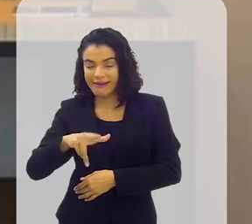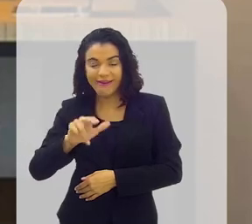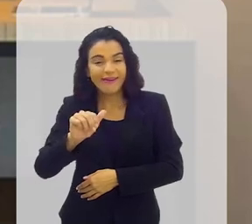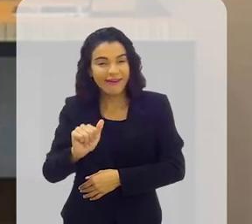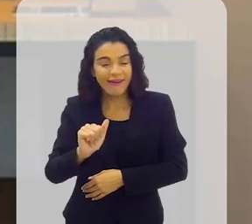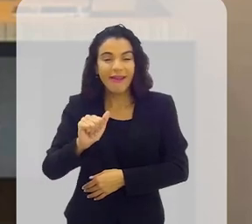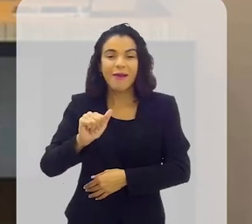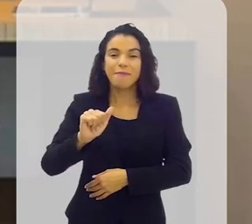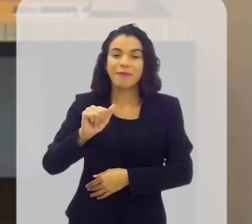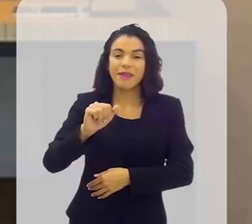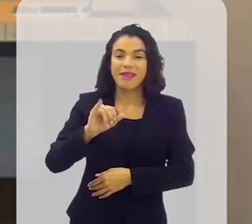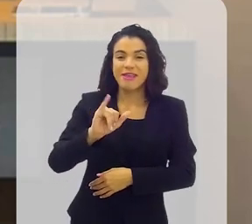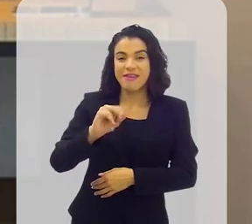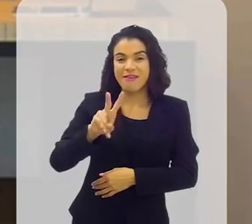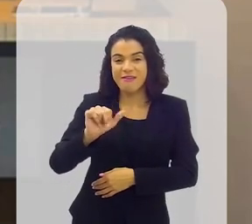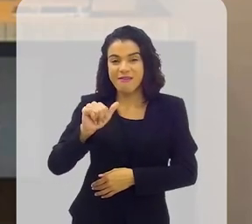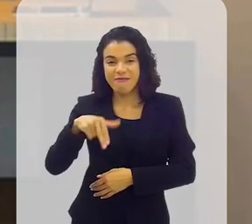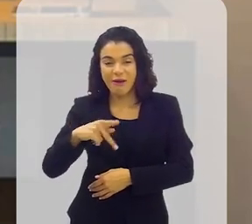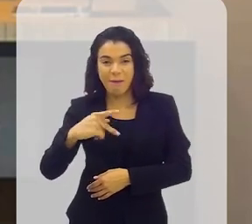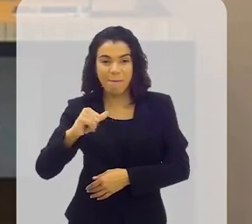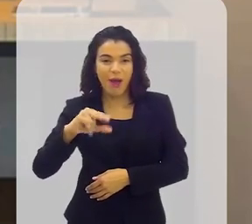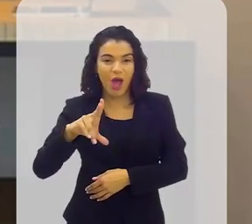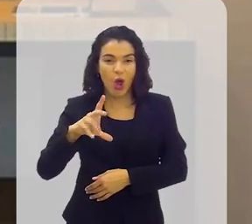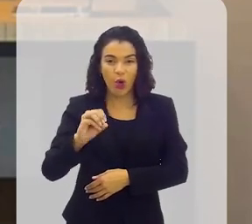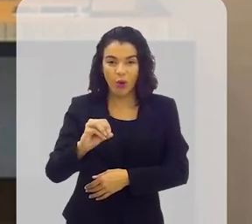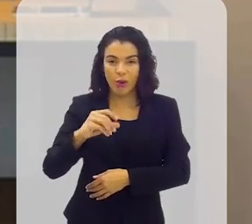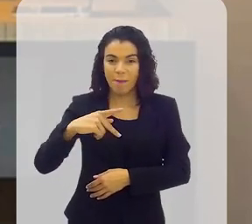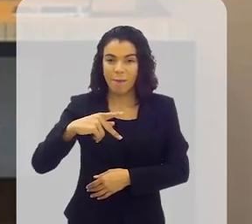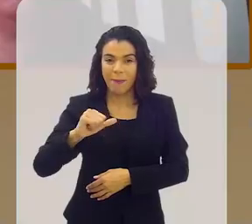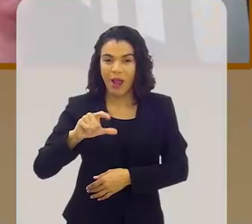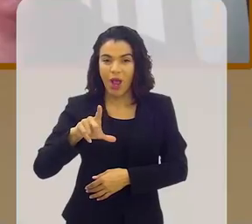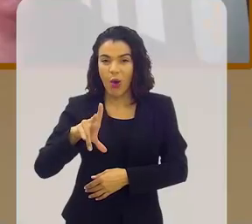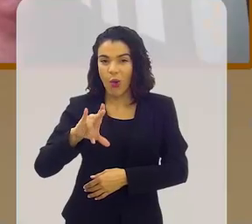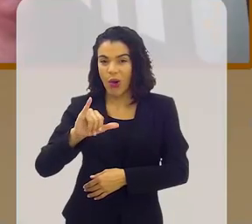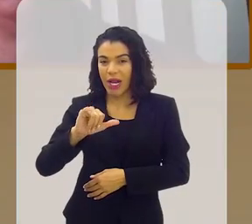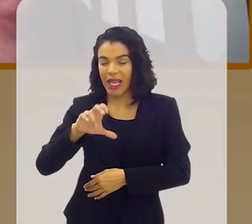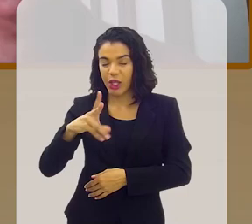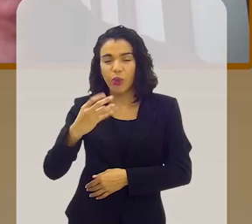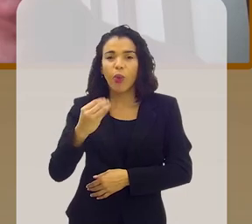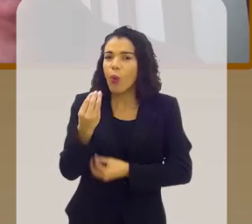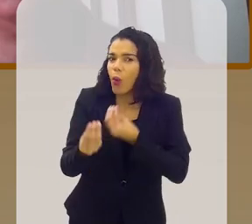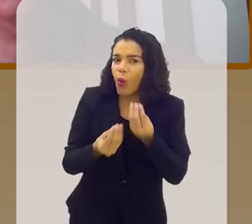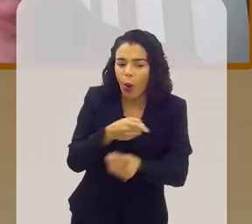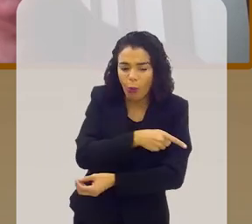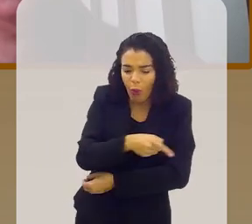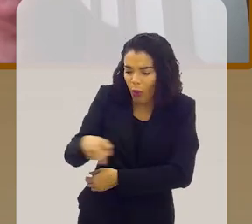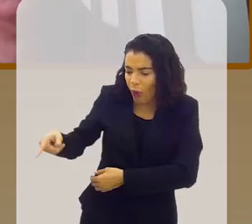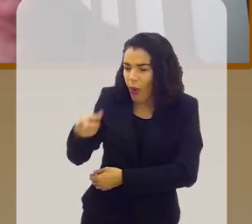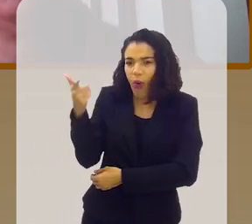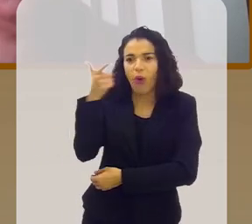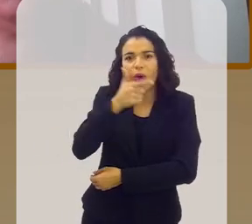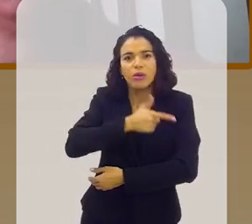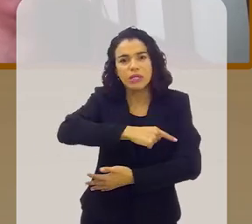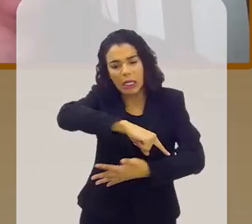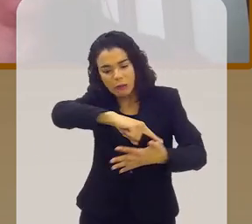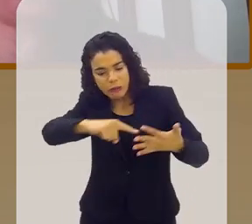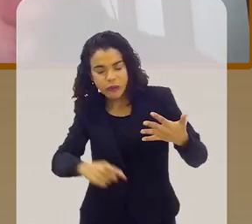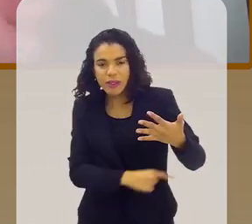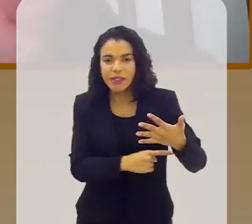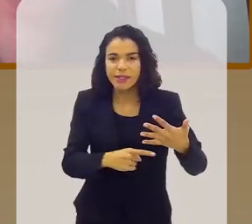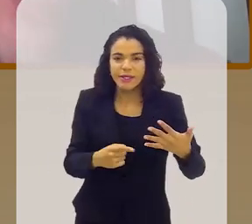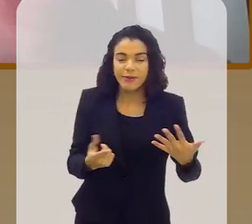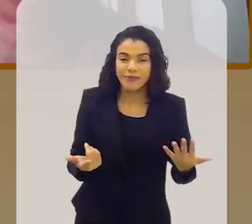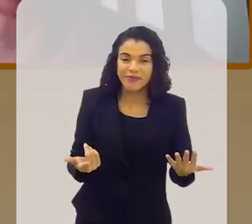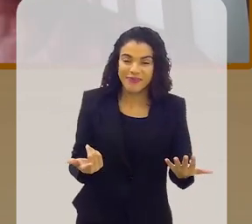Manhãs, Maestro Ivan Paulo, Pedrinho da Flor. Queria que você falasse. Como é que dá conta de fazer tanta história